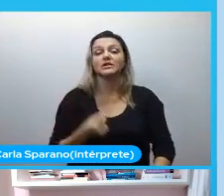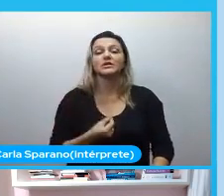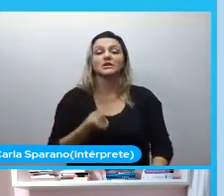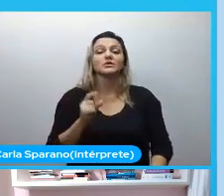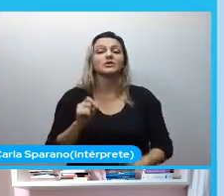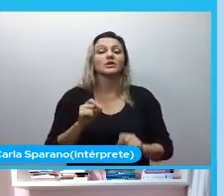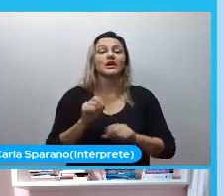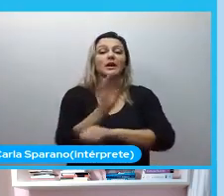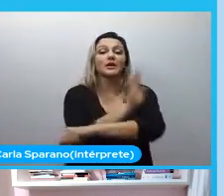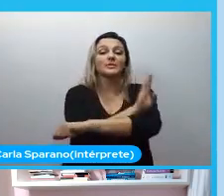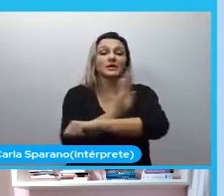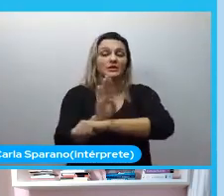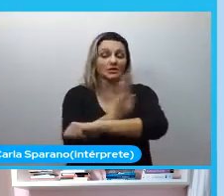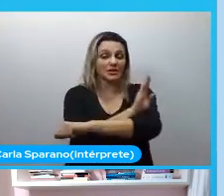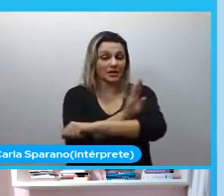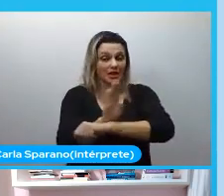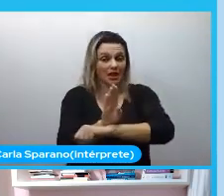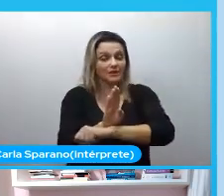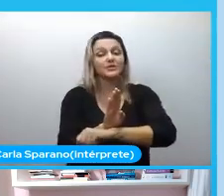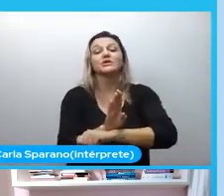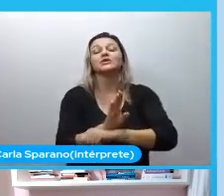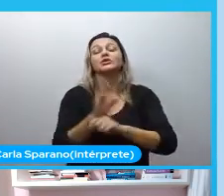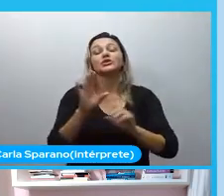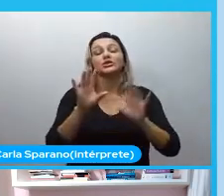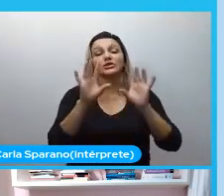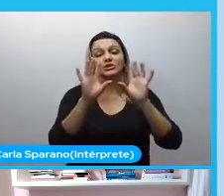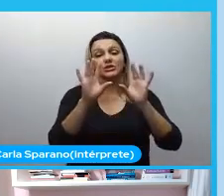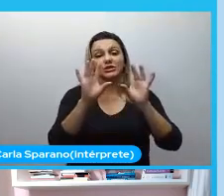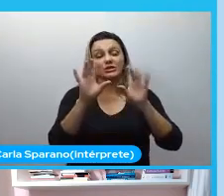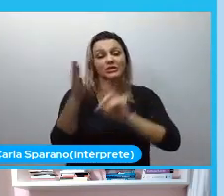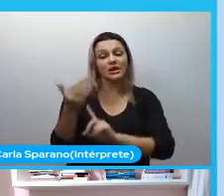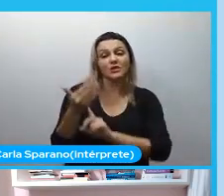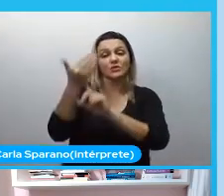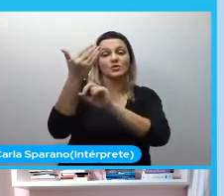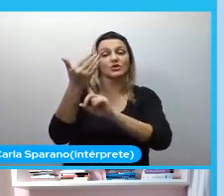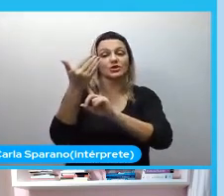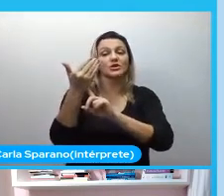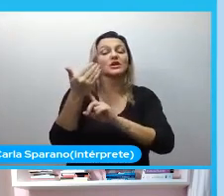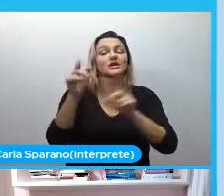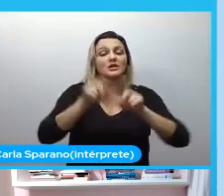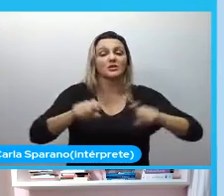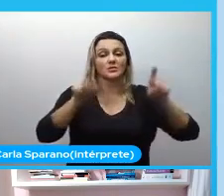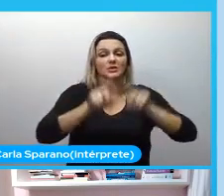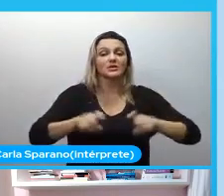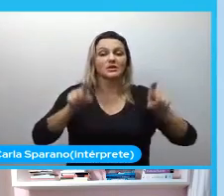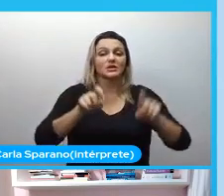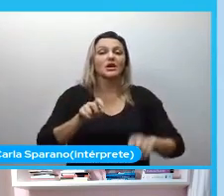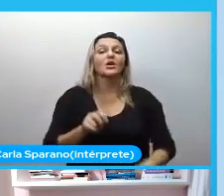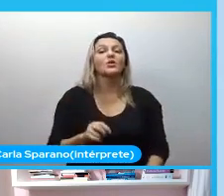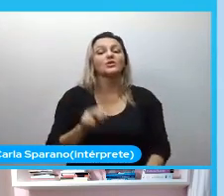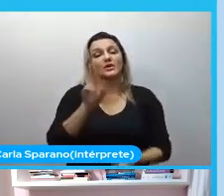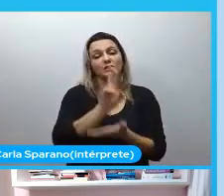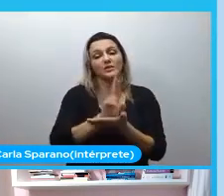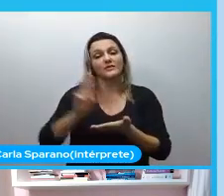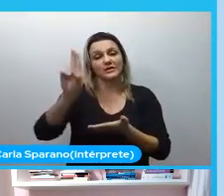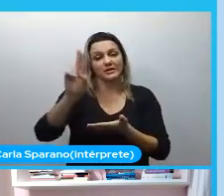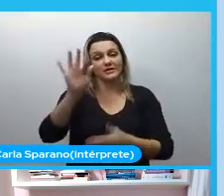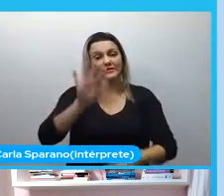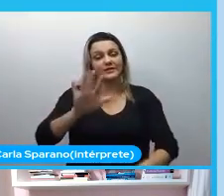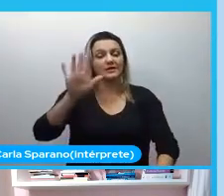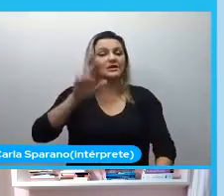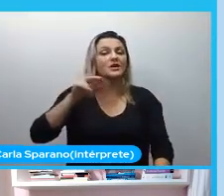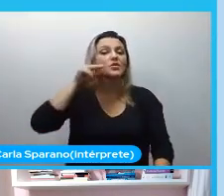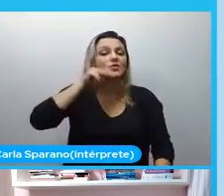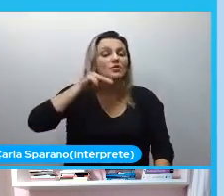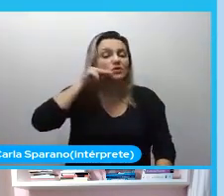bacharelado em tecnologia da informação da UF. E foi uma experiência incrível. Eu conheci muita gente incrível. Eu conheci muitas